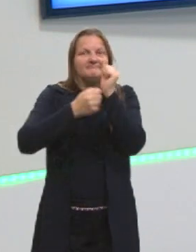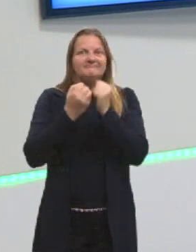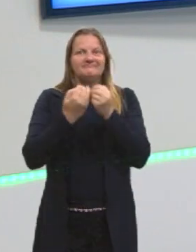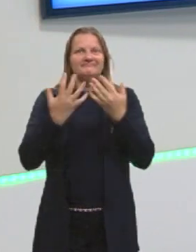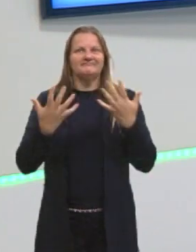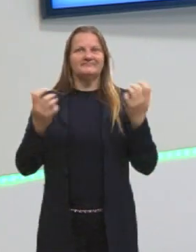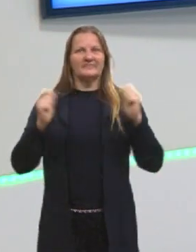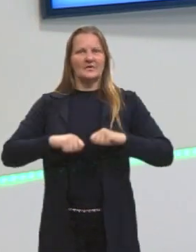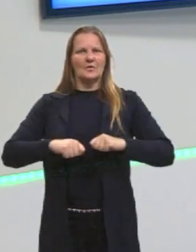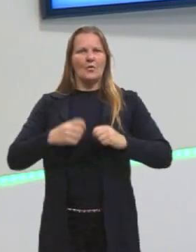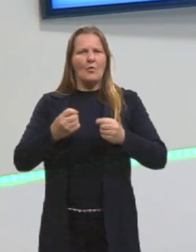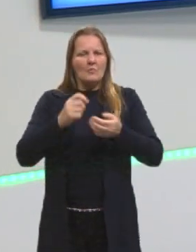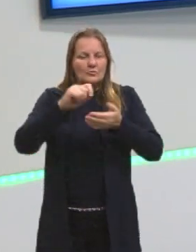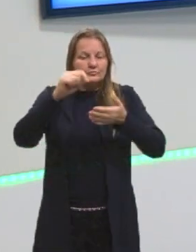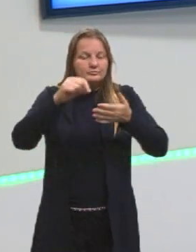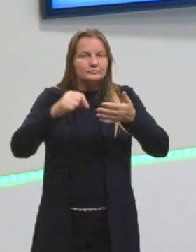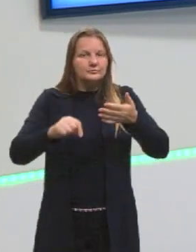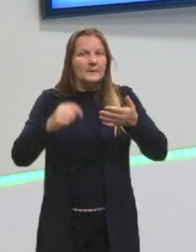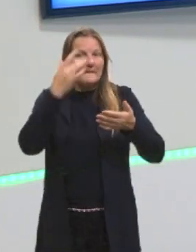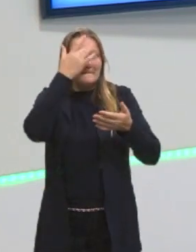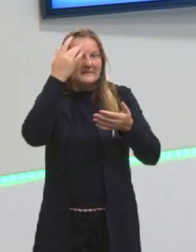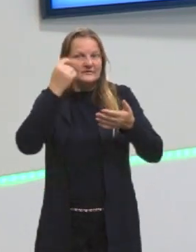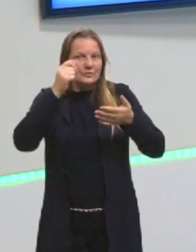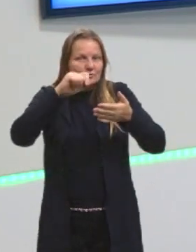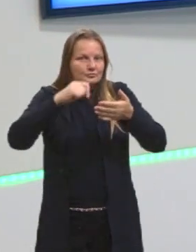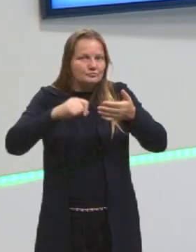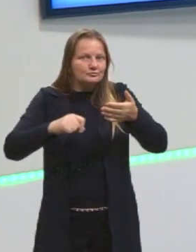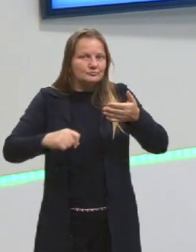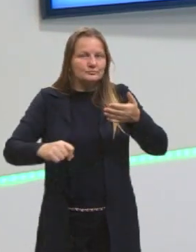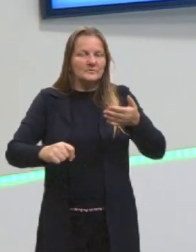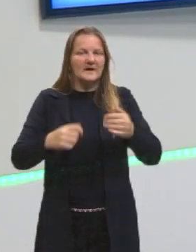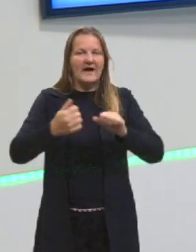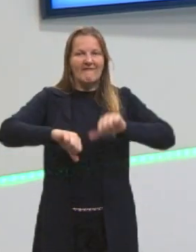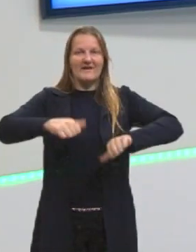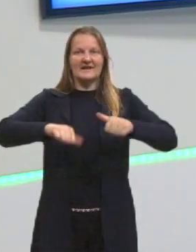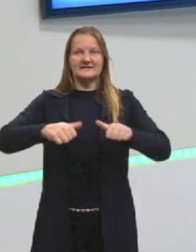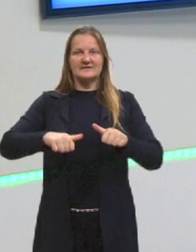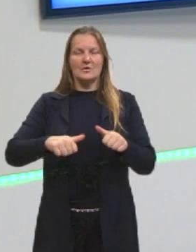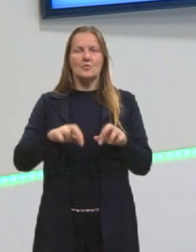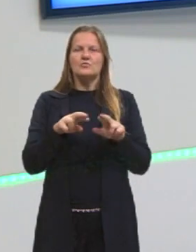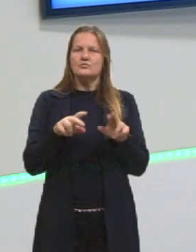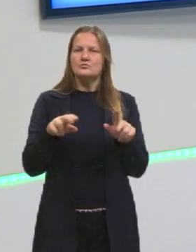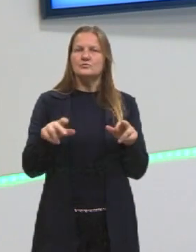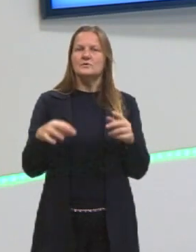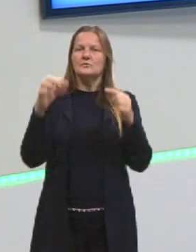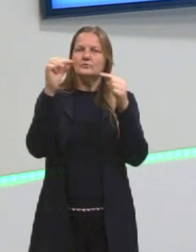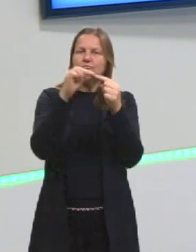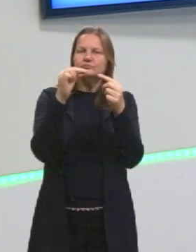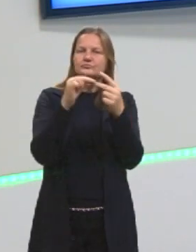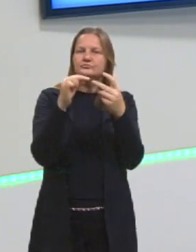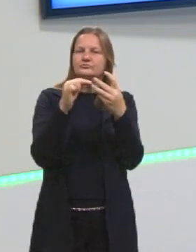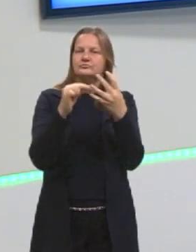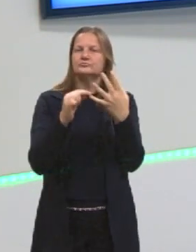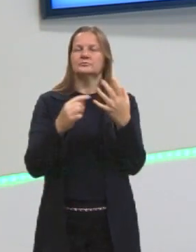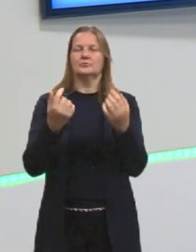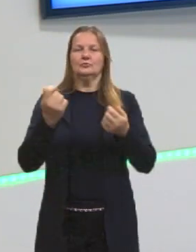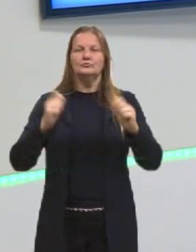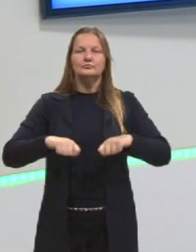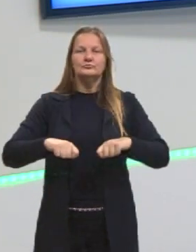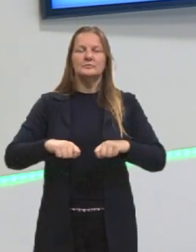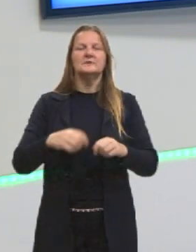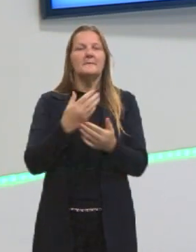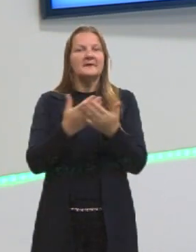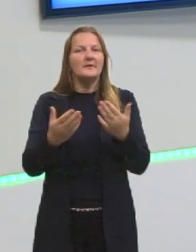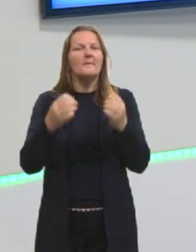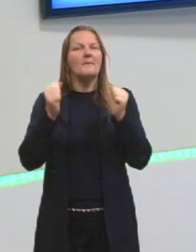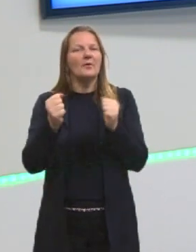que é o padrão de correção da redação do Enem e que avalia coisas diferentes em cada uma dessas competências. Se você perdeu essas